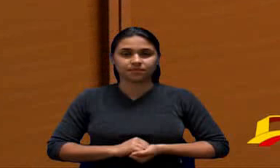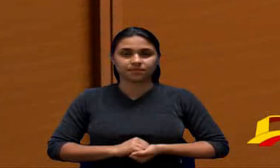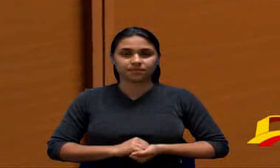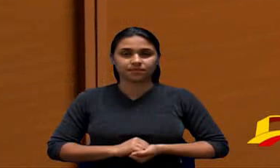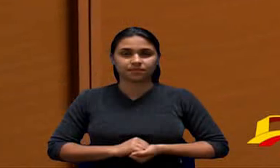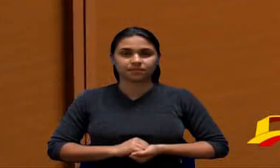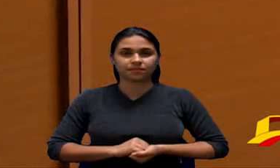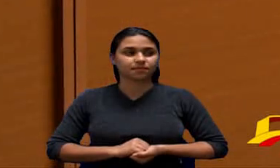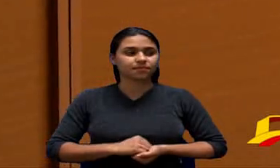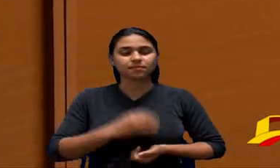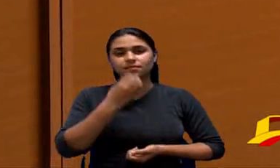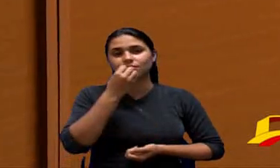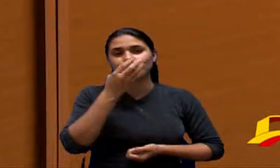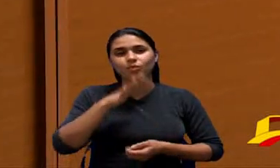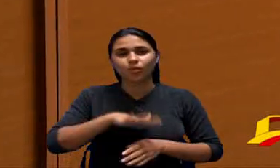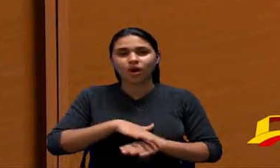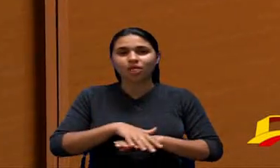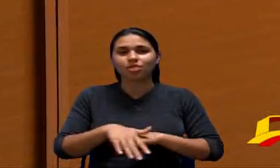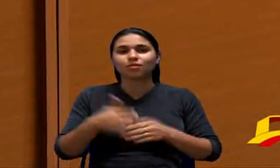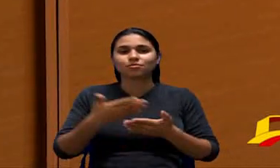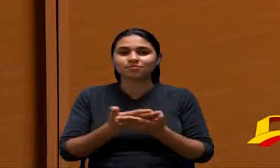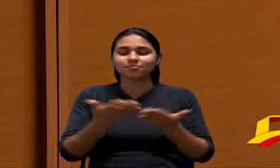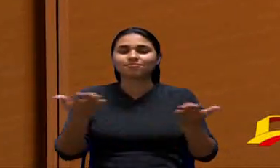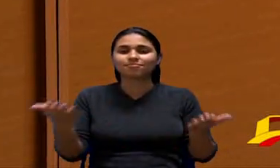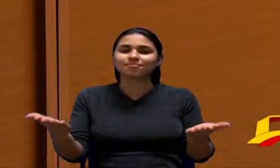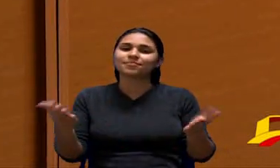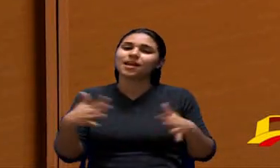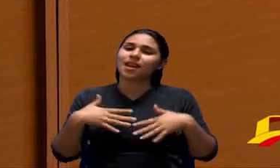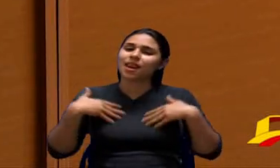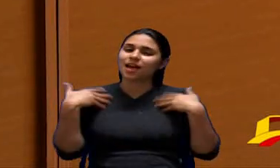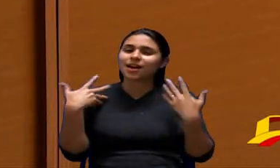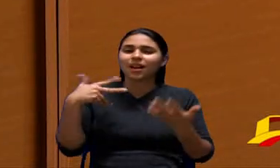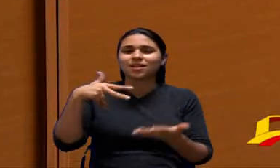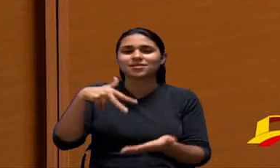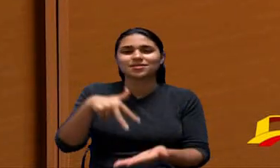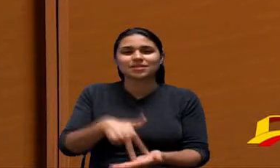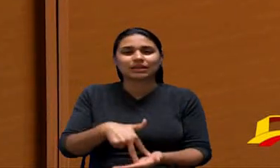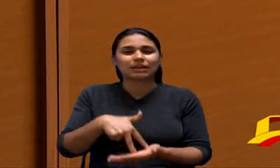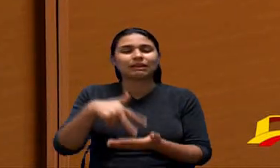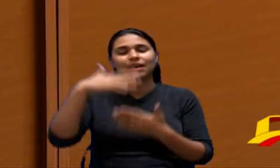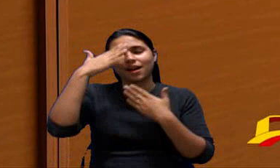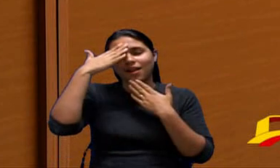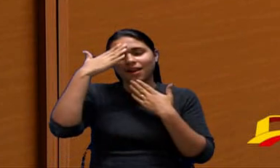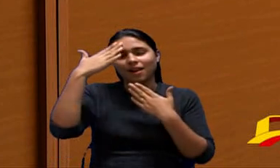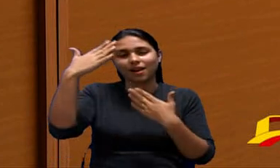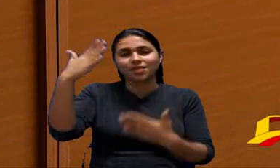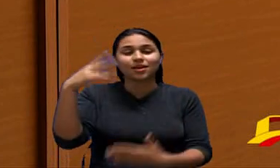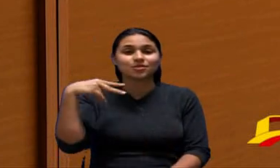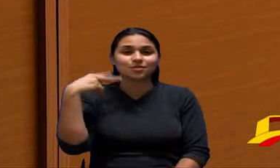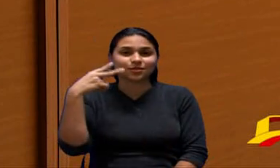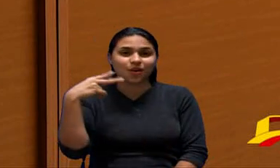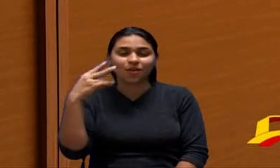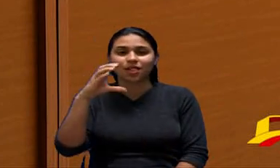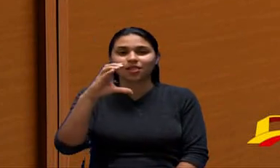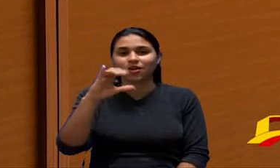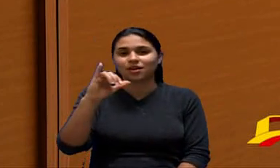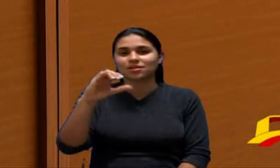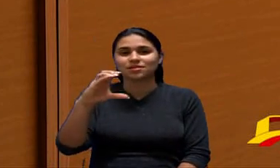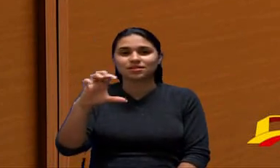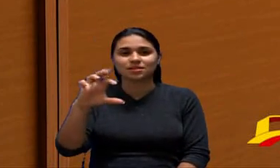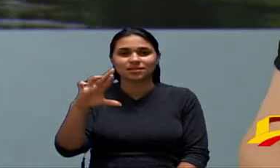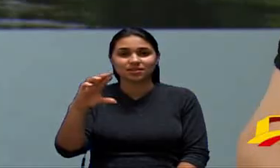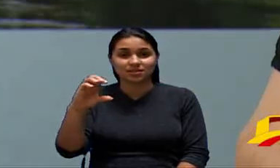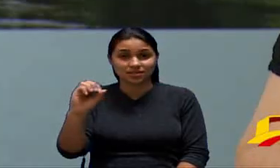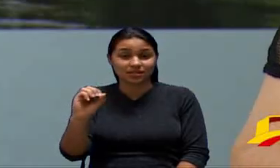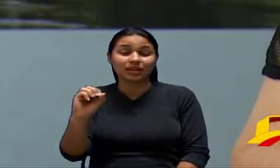boa noite a todos um prazer estar aqui agradeço o vereador Cícero João